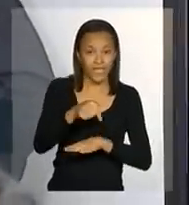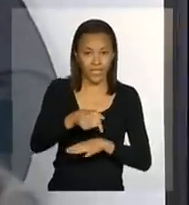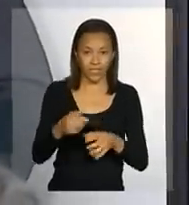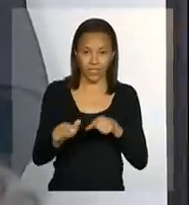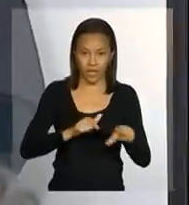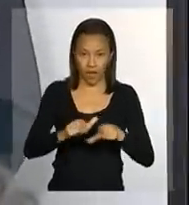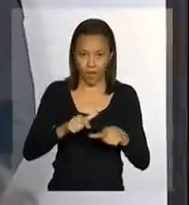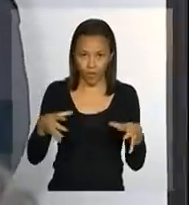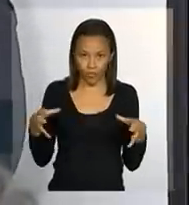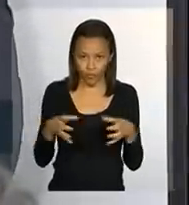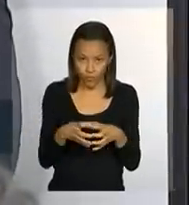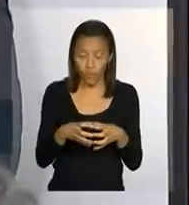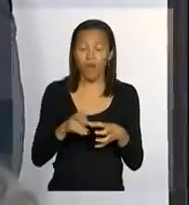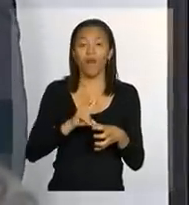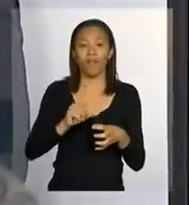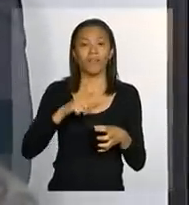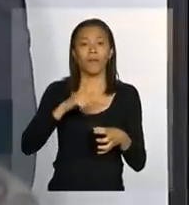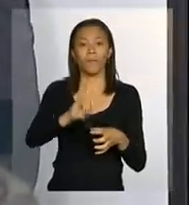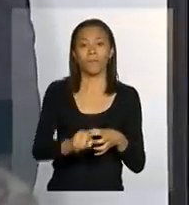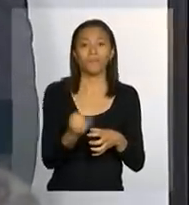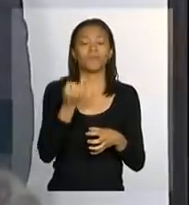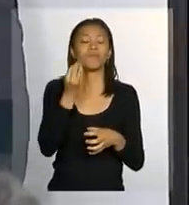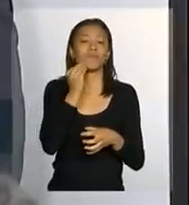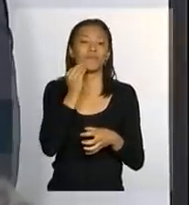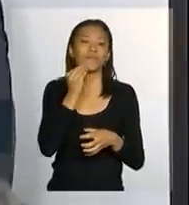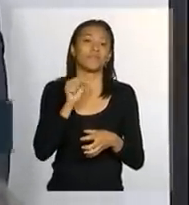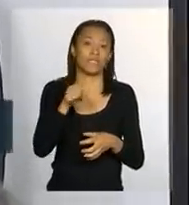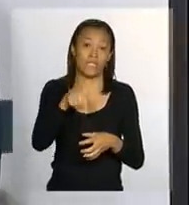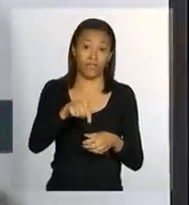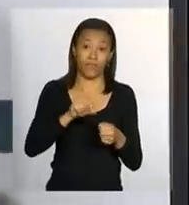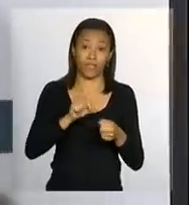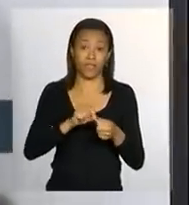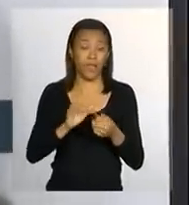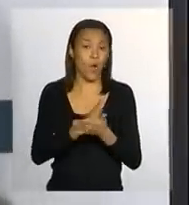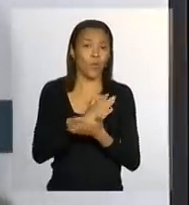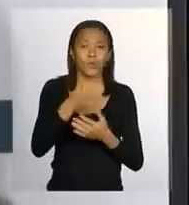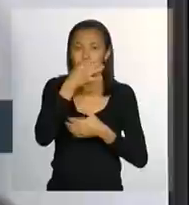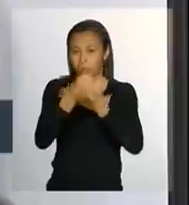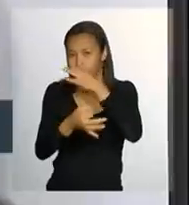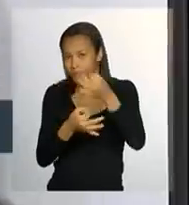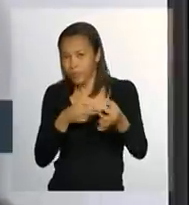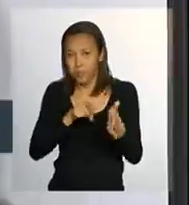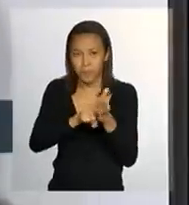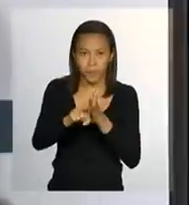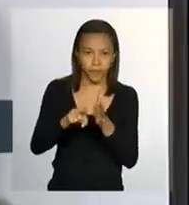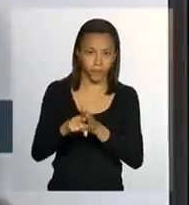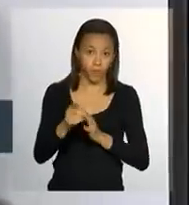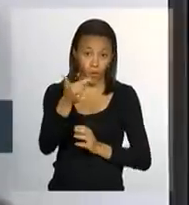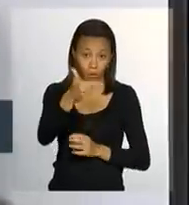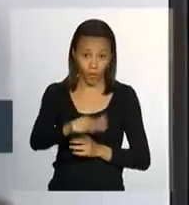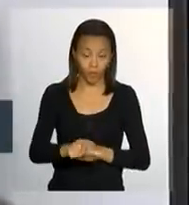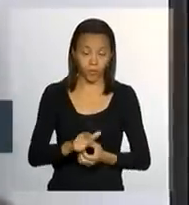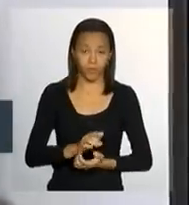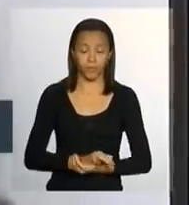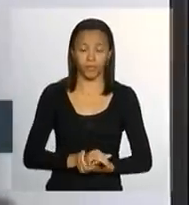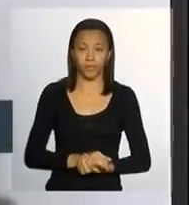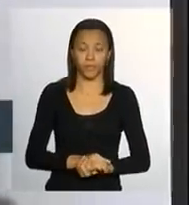conjunto vão ter a oportunidade de fazer aqui algumas colocações. Próximo, por favor.